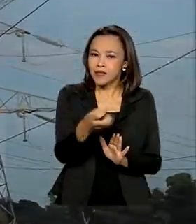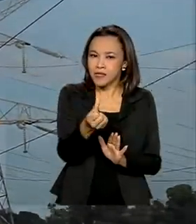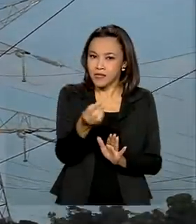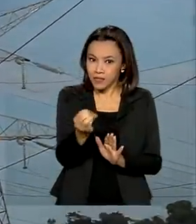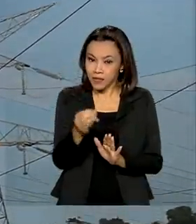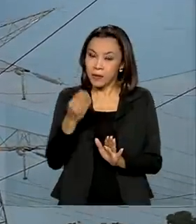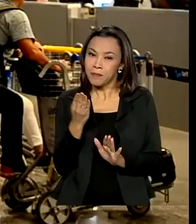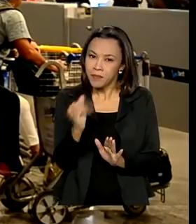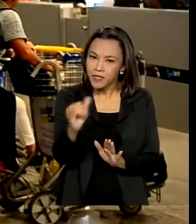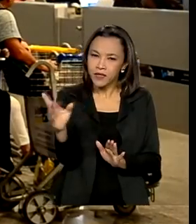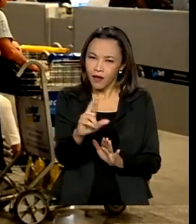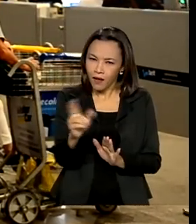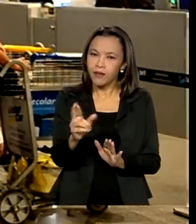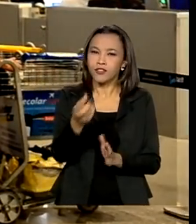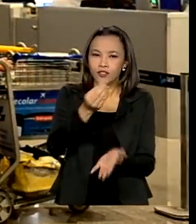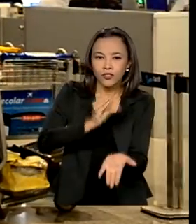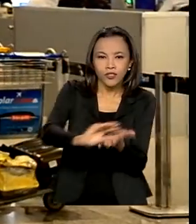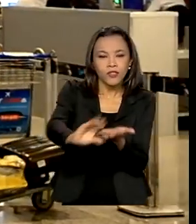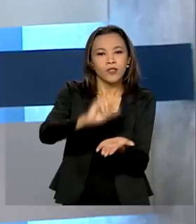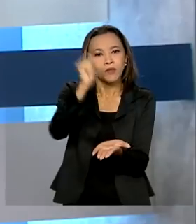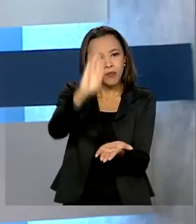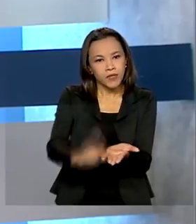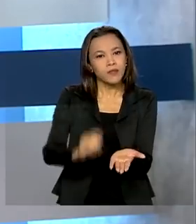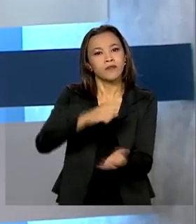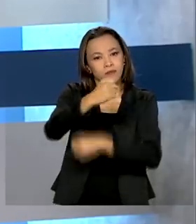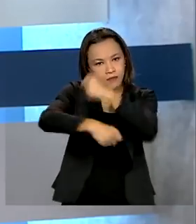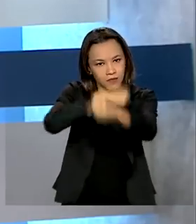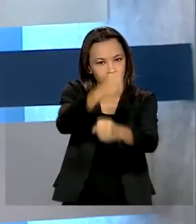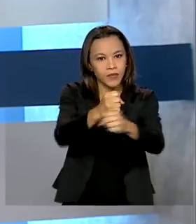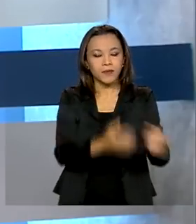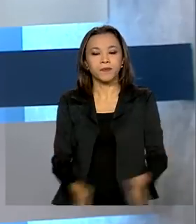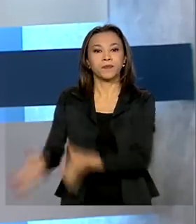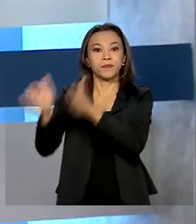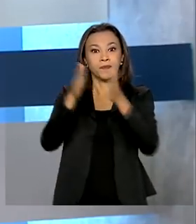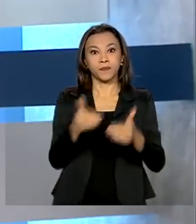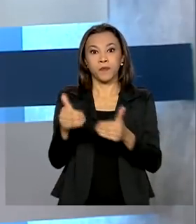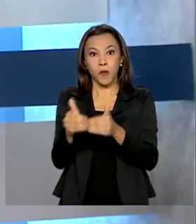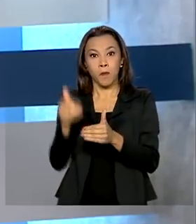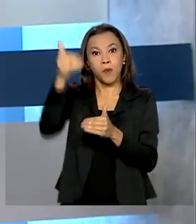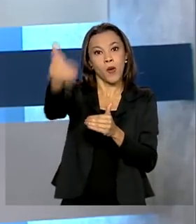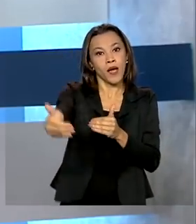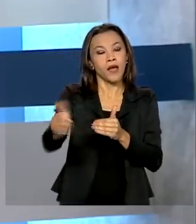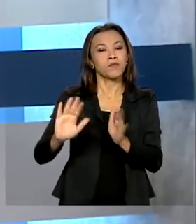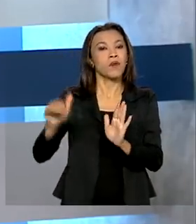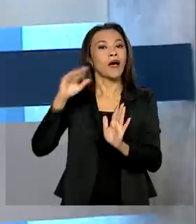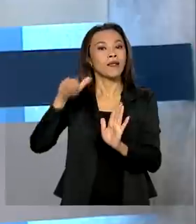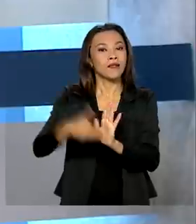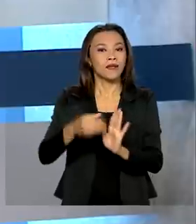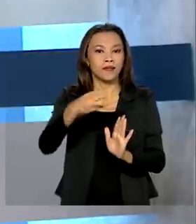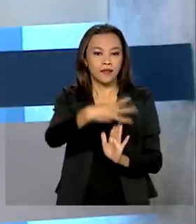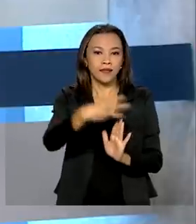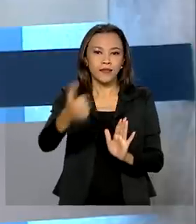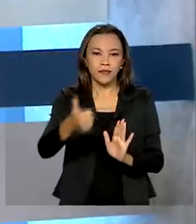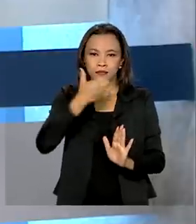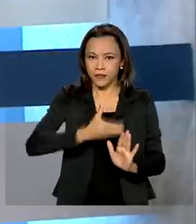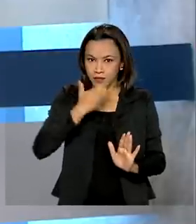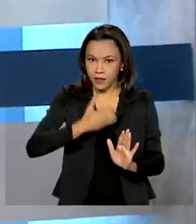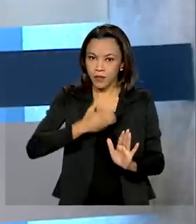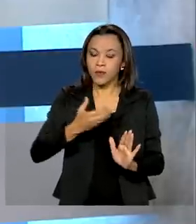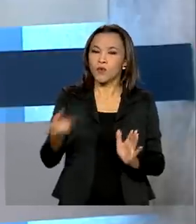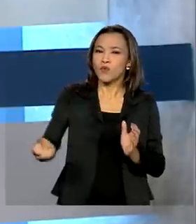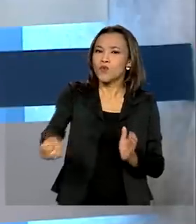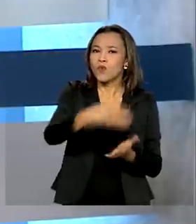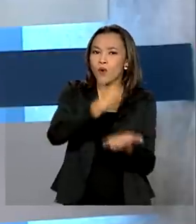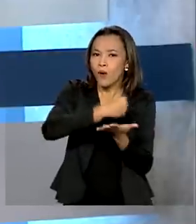reais em investimentos para o Brasil no ano que vem. Prorrogado para 31 de dezembro o prazo para a renovação de contratos do